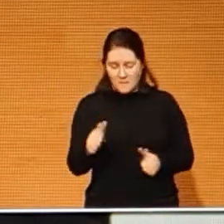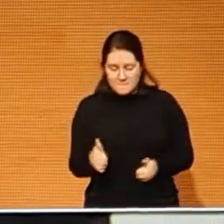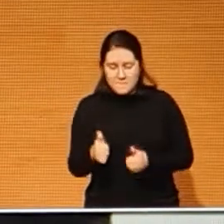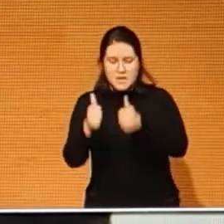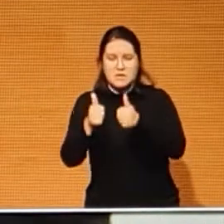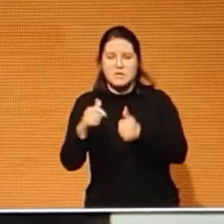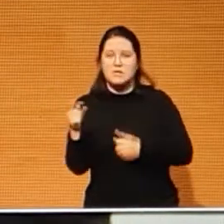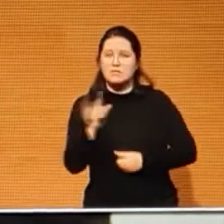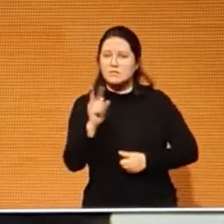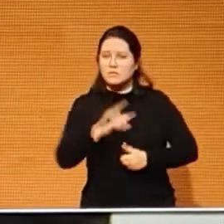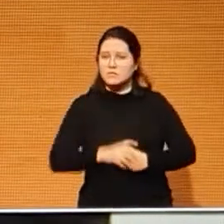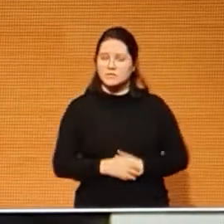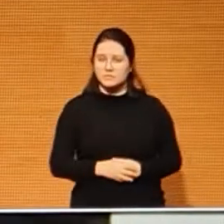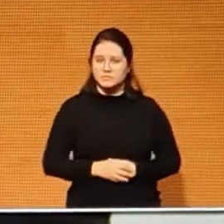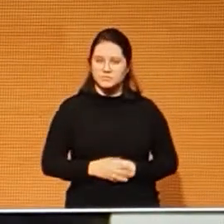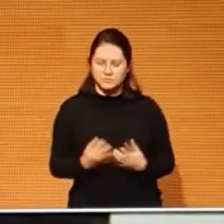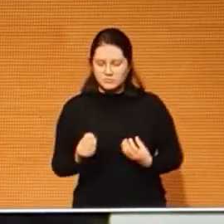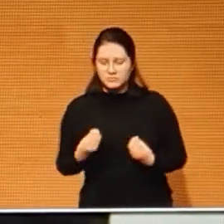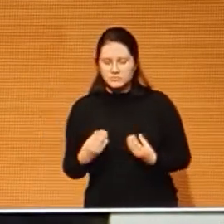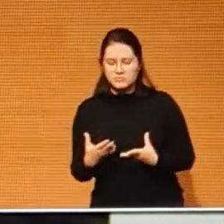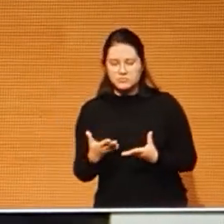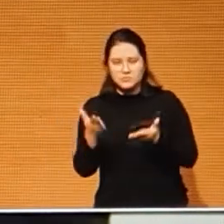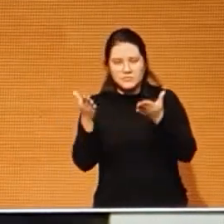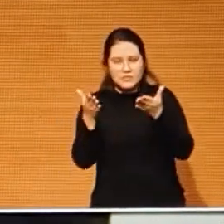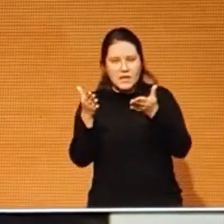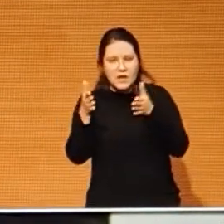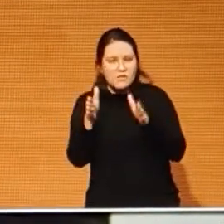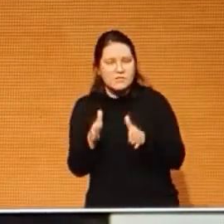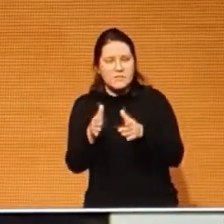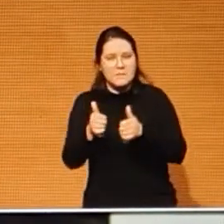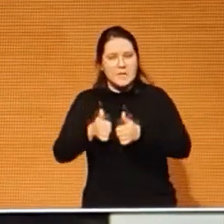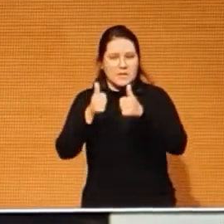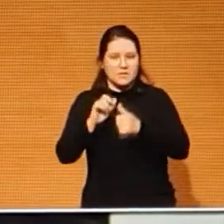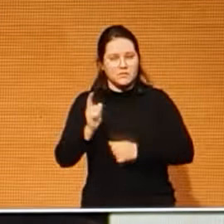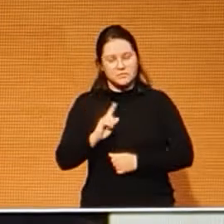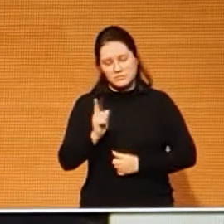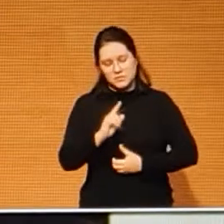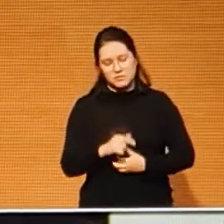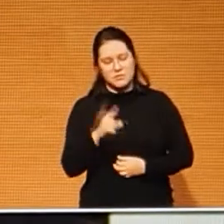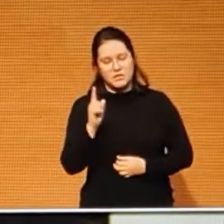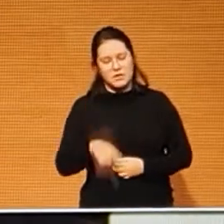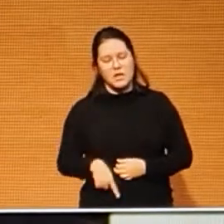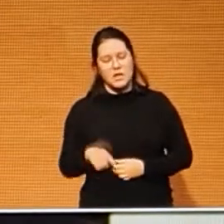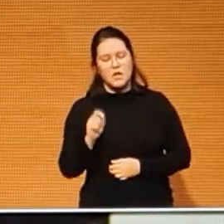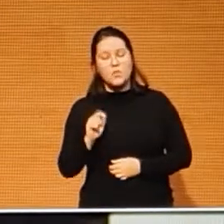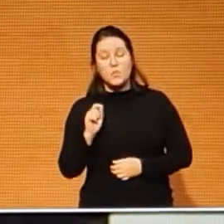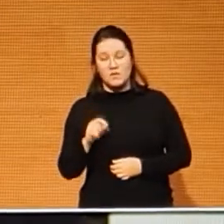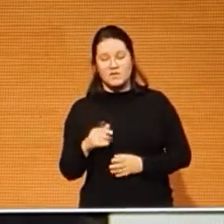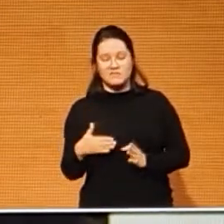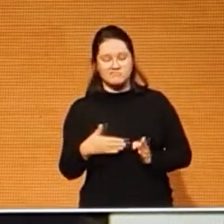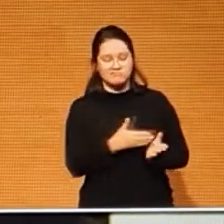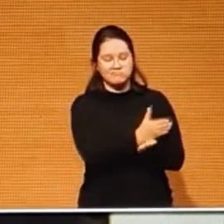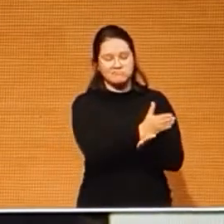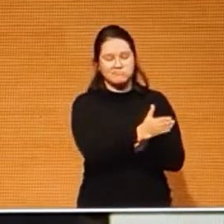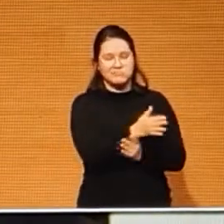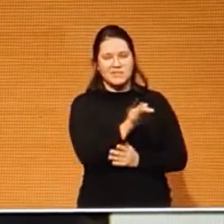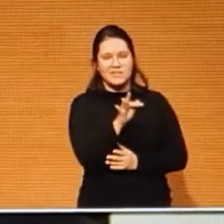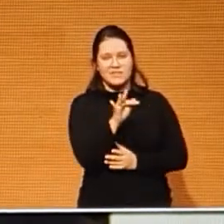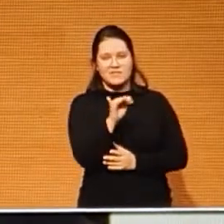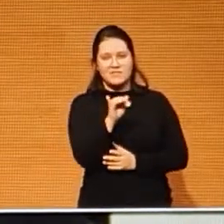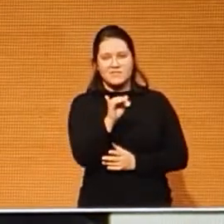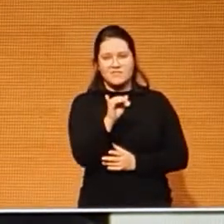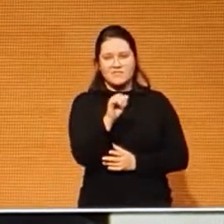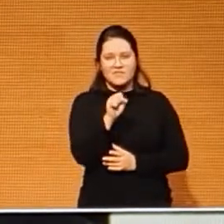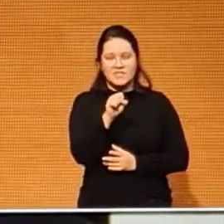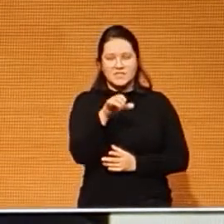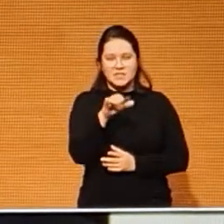Na verdade, a PEC declara o viés fiscalista, que parte da premissa de satanização dos